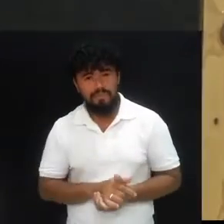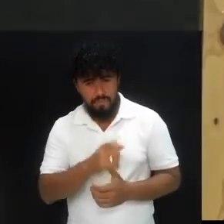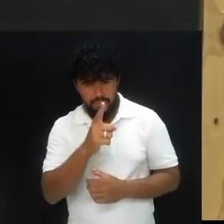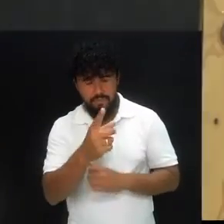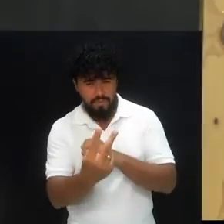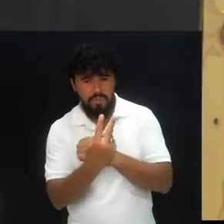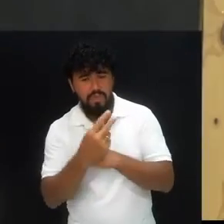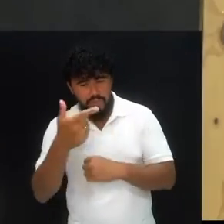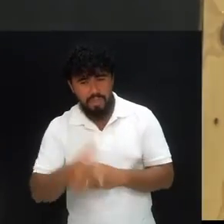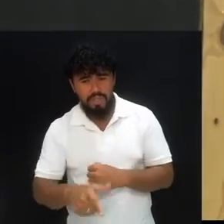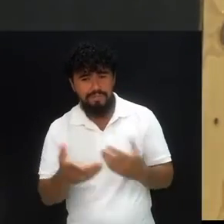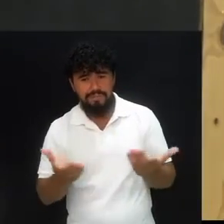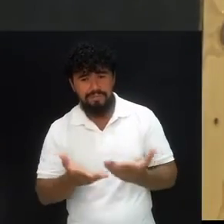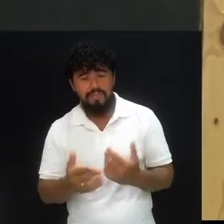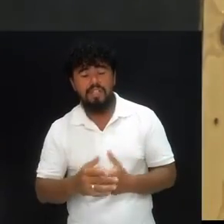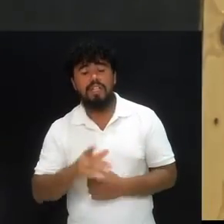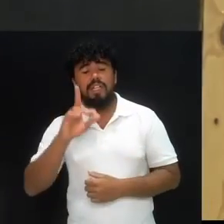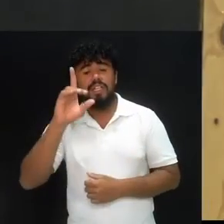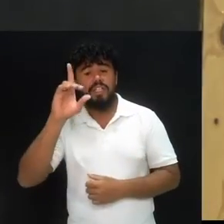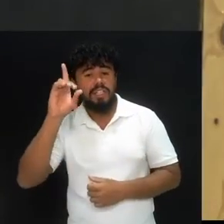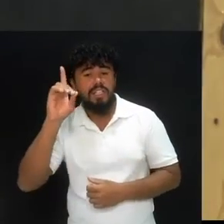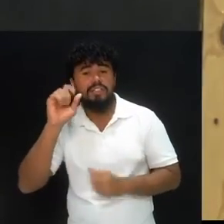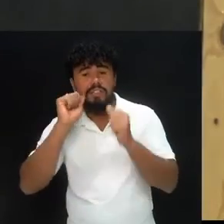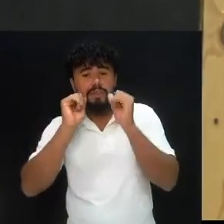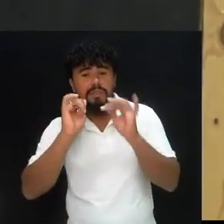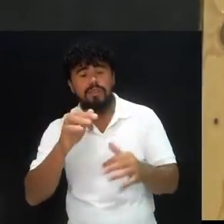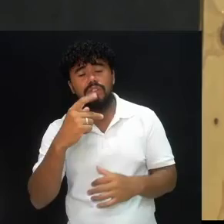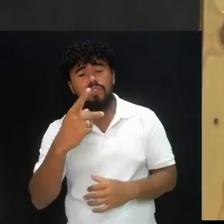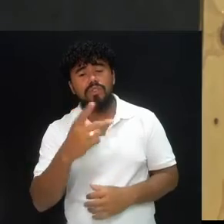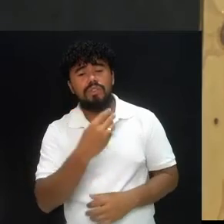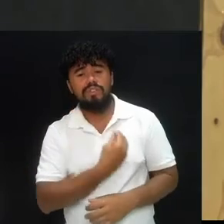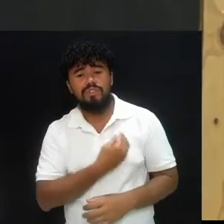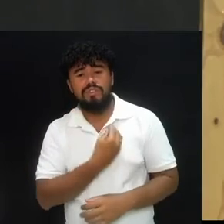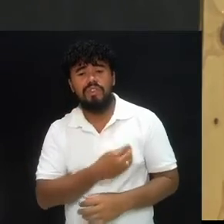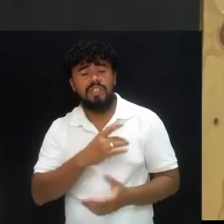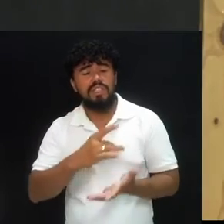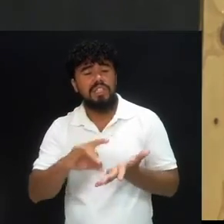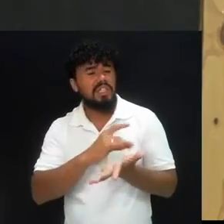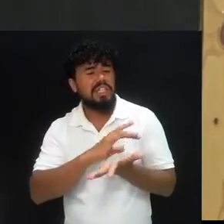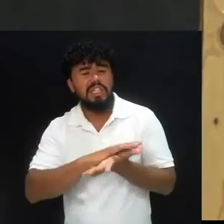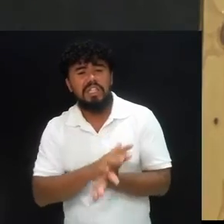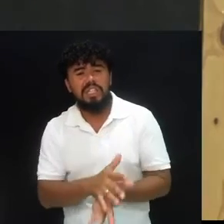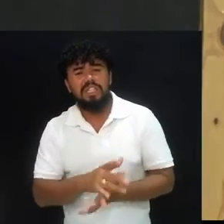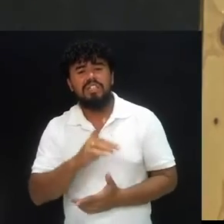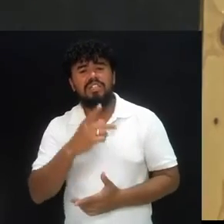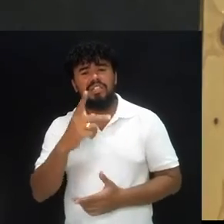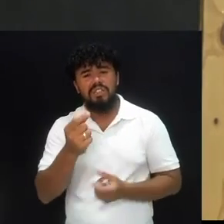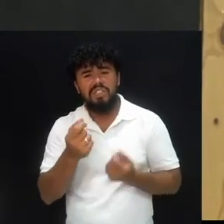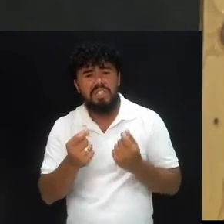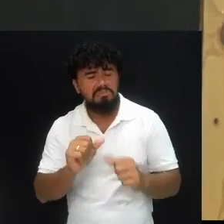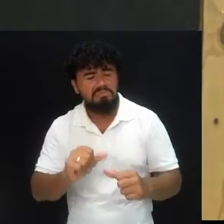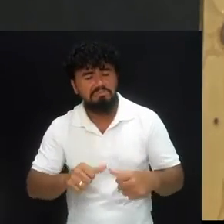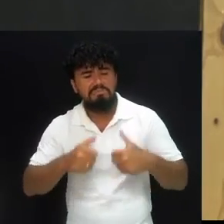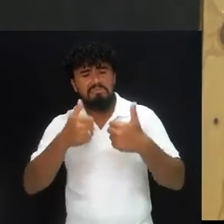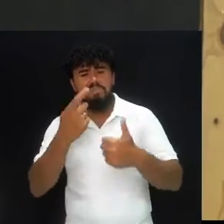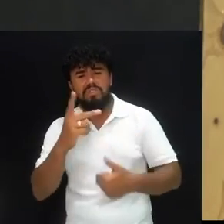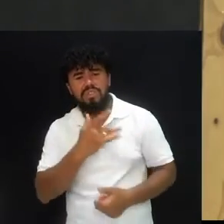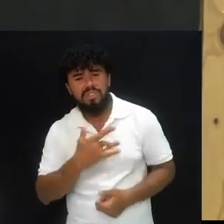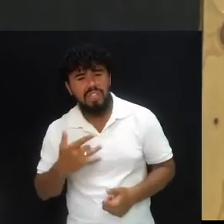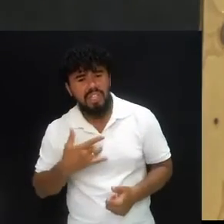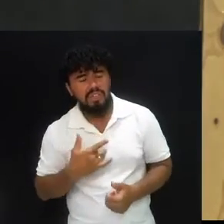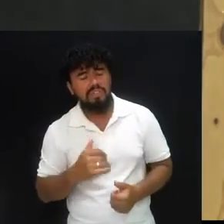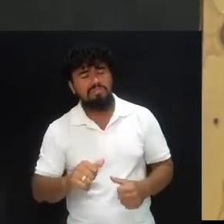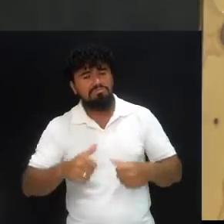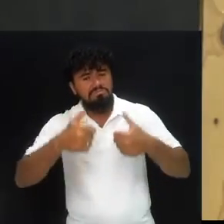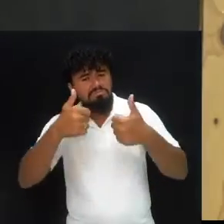Você está me ouvindo, eu vou repetir. Deus vai entrar nessa cova, Deus vai entrar na tua casa, Deus vai entrar na tua vida, Deus vai entrar nas tuas finanças, Deus vai entrar na tua saúde, não temas.